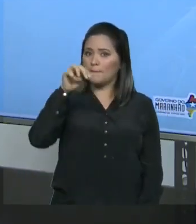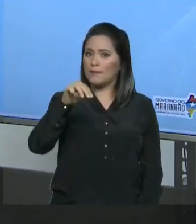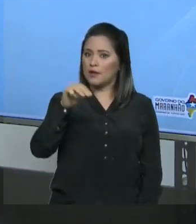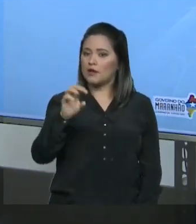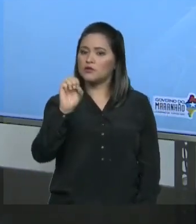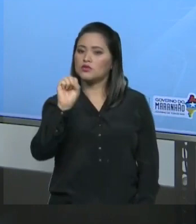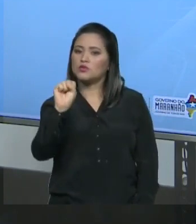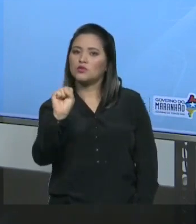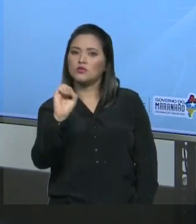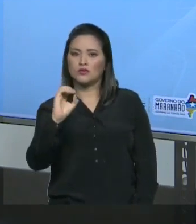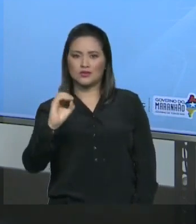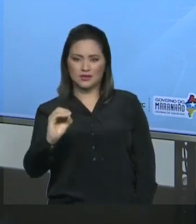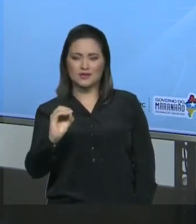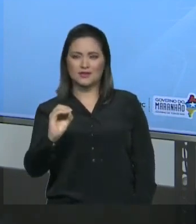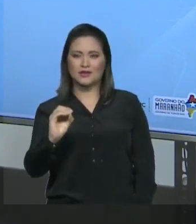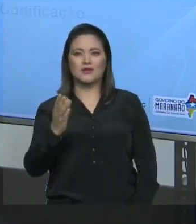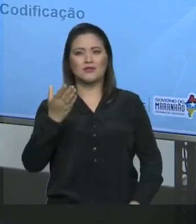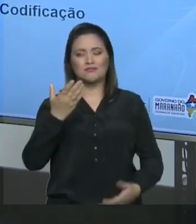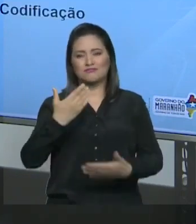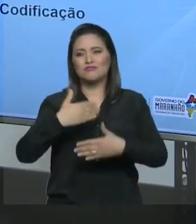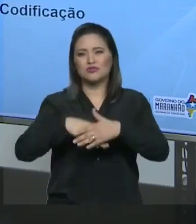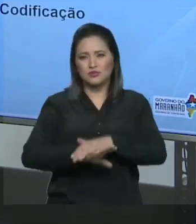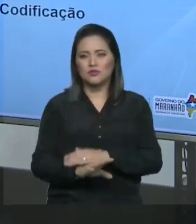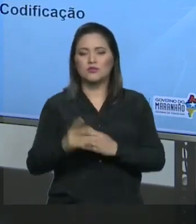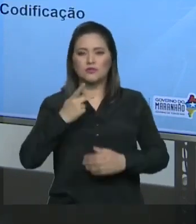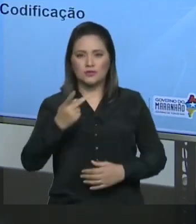falar. Também é contagem.